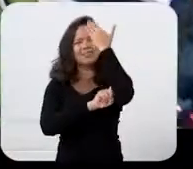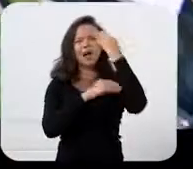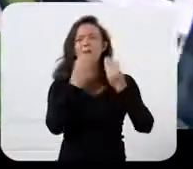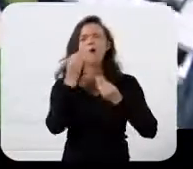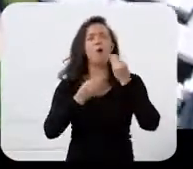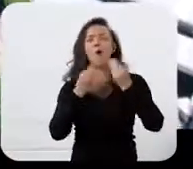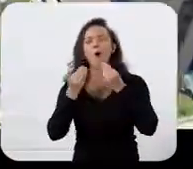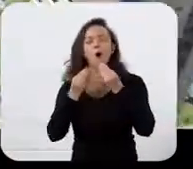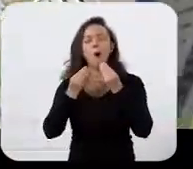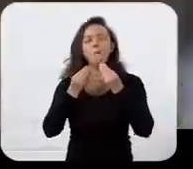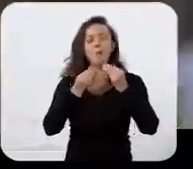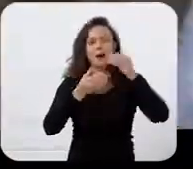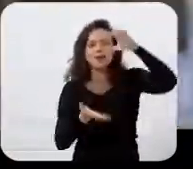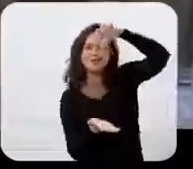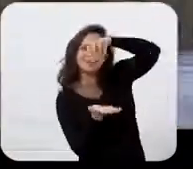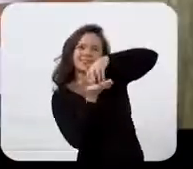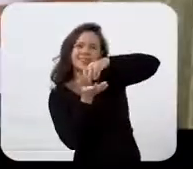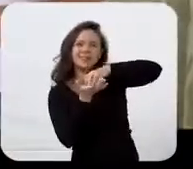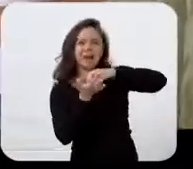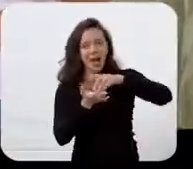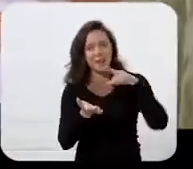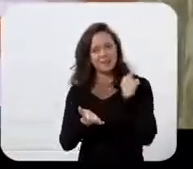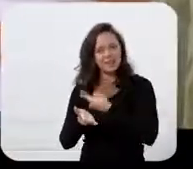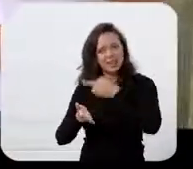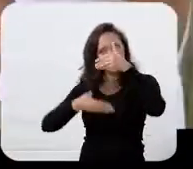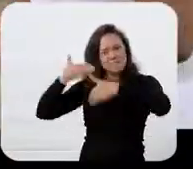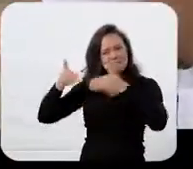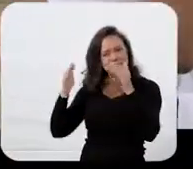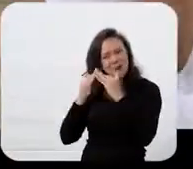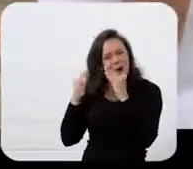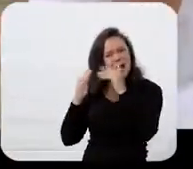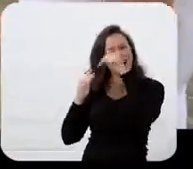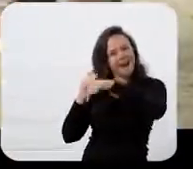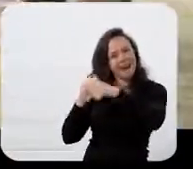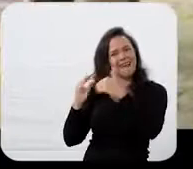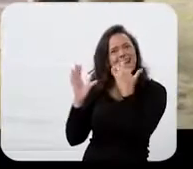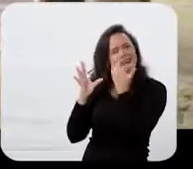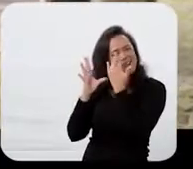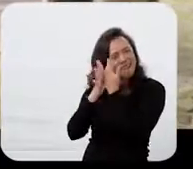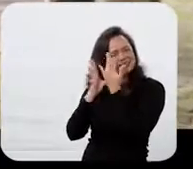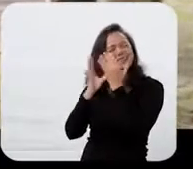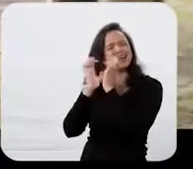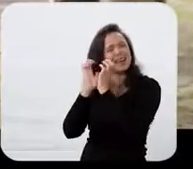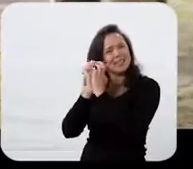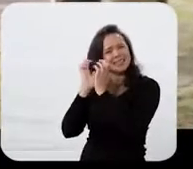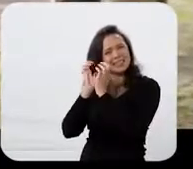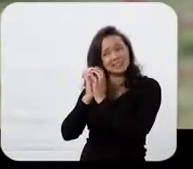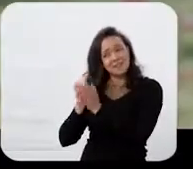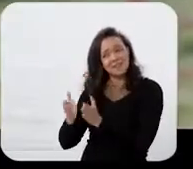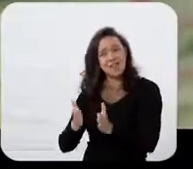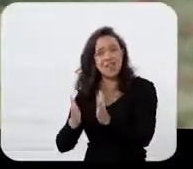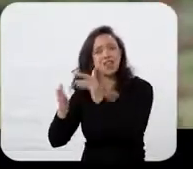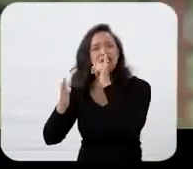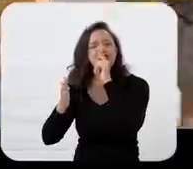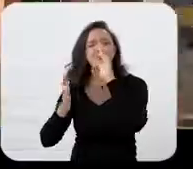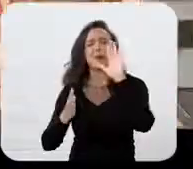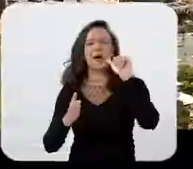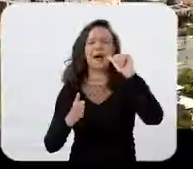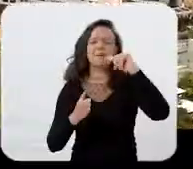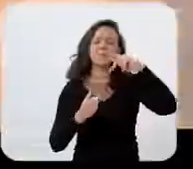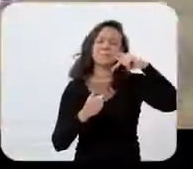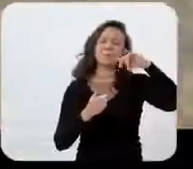Ah, e tu sabe como se forma o Oceano Atlântico? A gente tá aqui mesmo na beira do Cabibaribe, né? O Beberibe formou o Oceano Atlântico, e eu acredito.